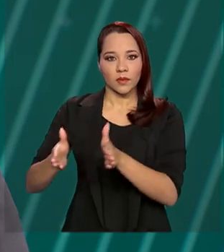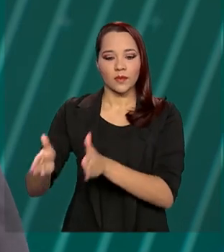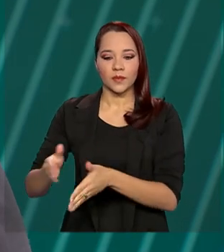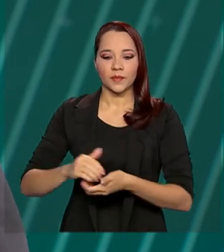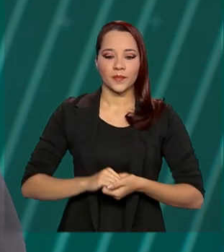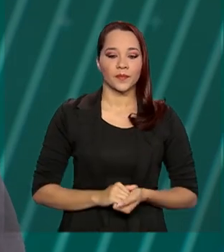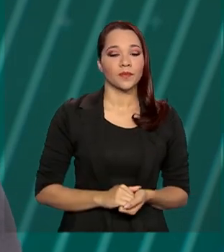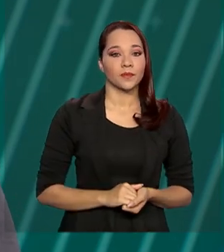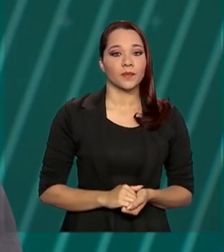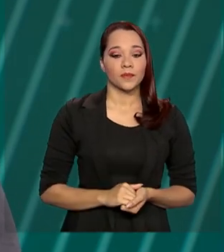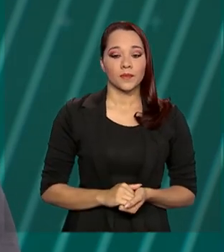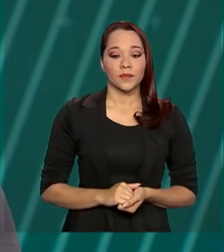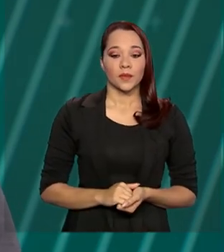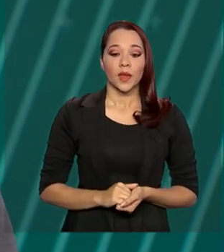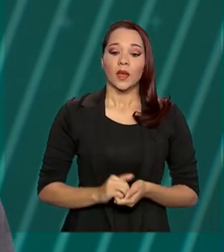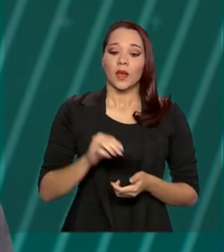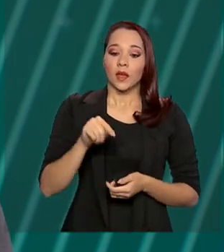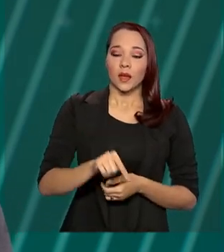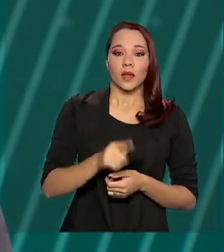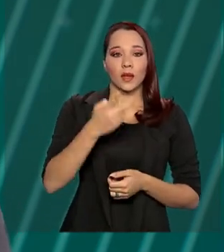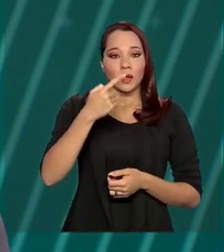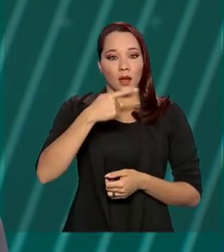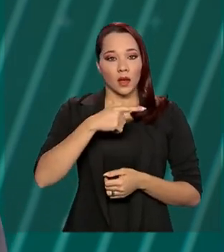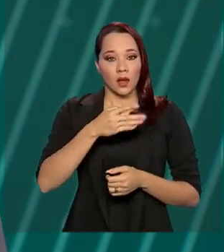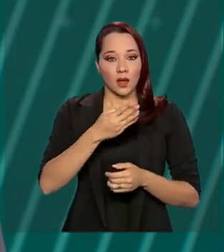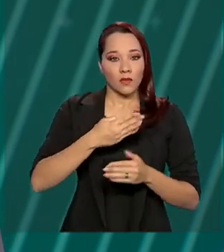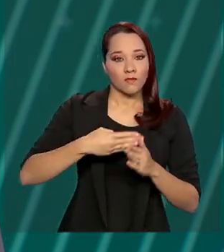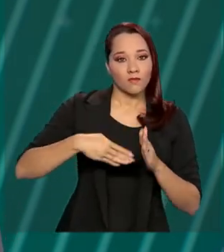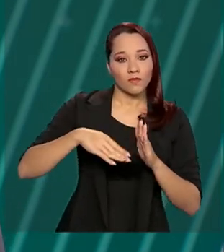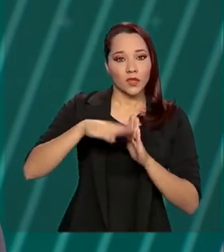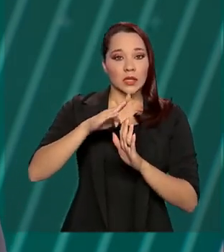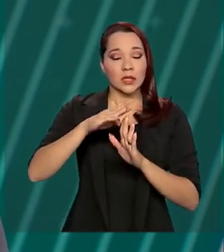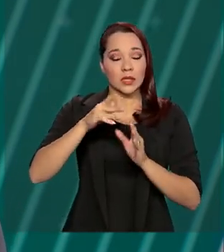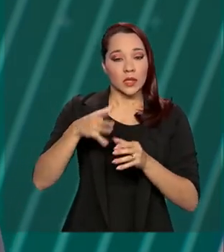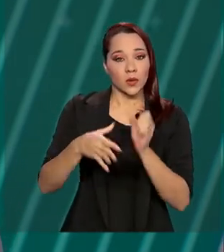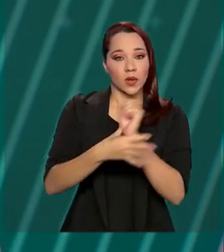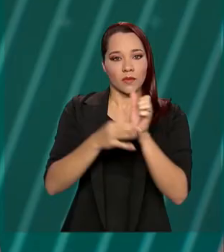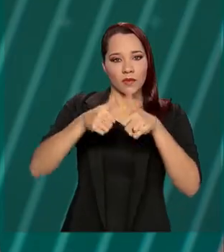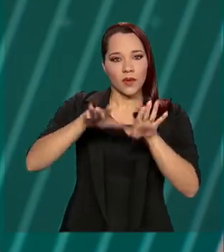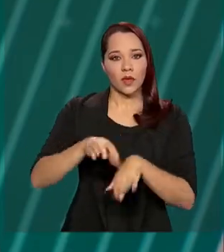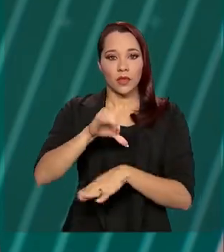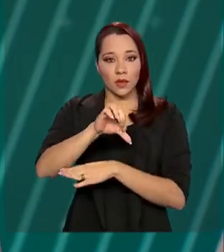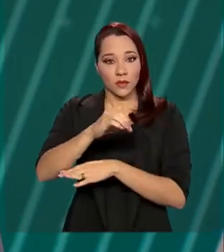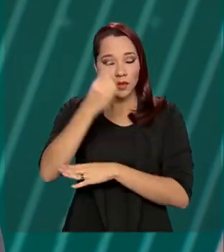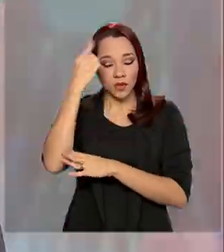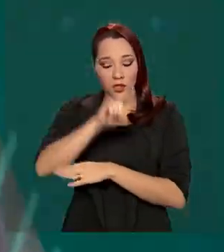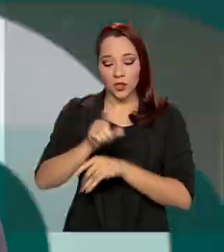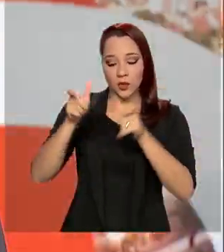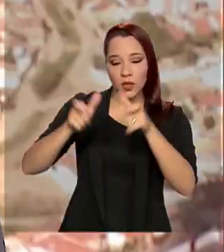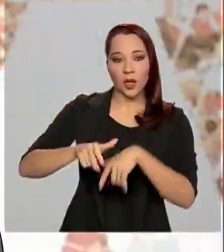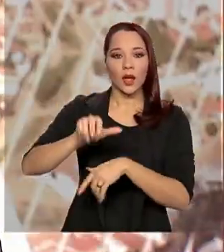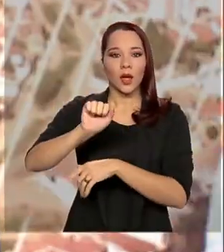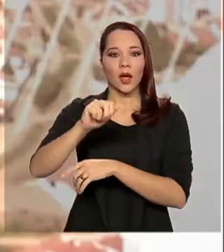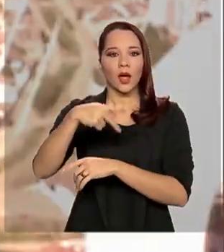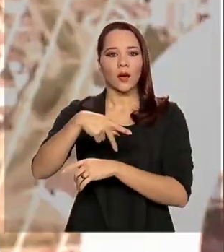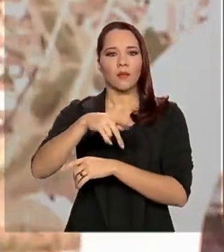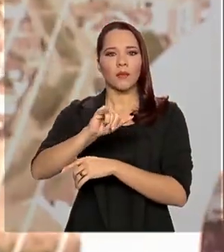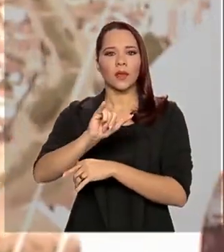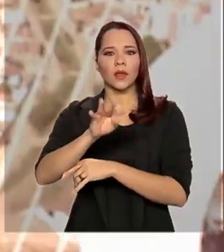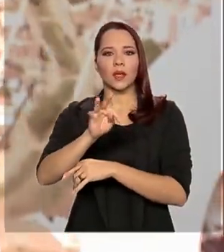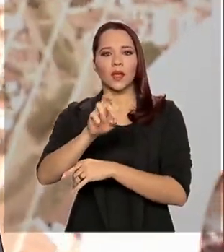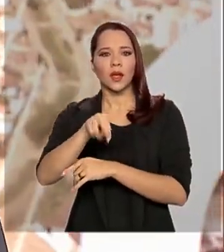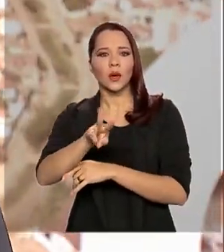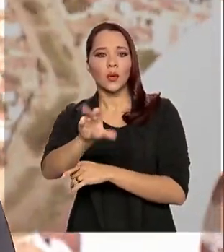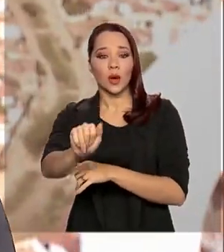E a Força Nacional de Segurança vai ficar por mais 90 dias na terra indígena Apiterewa, no estado do Pará,